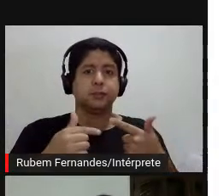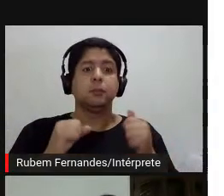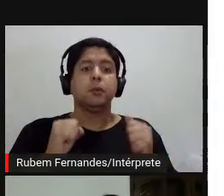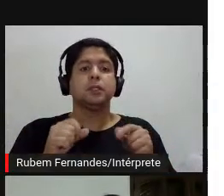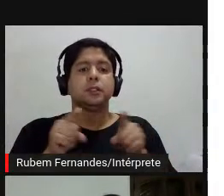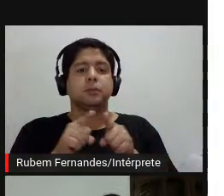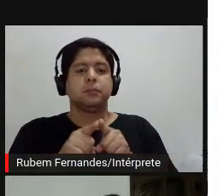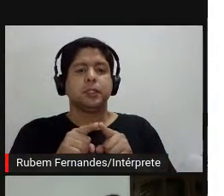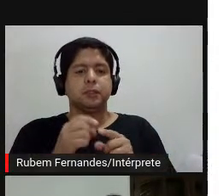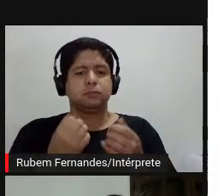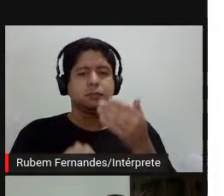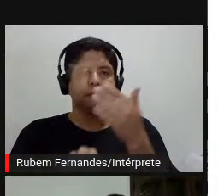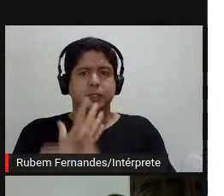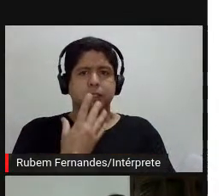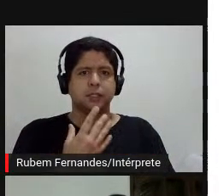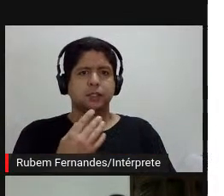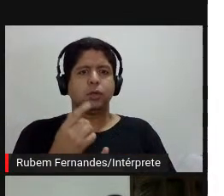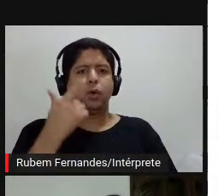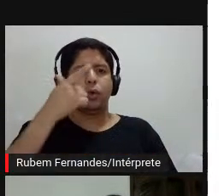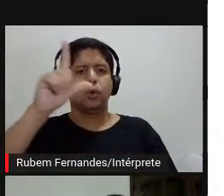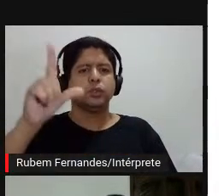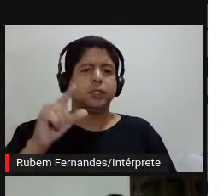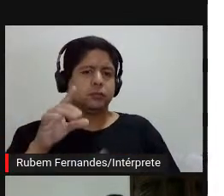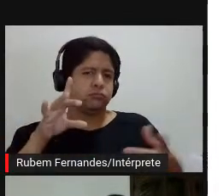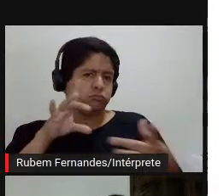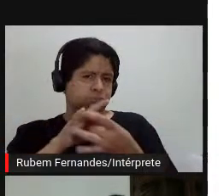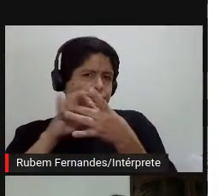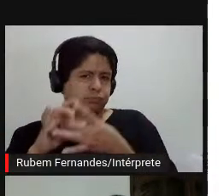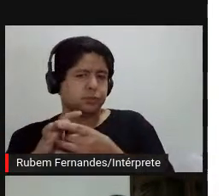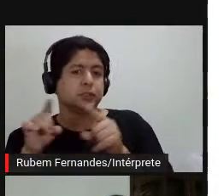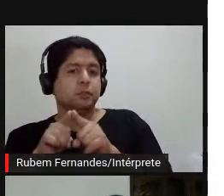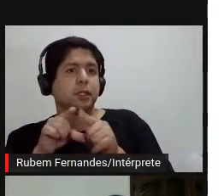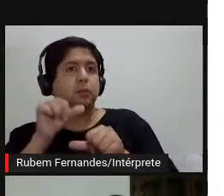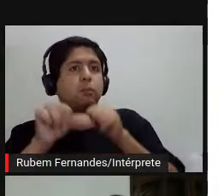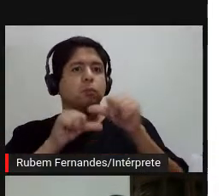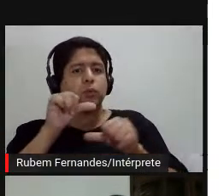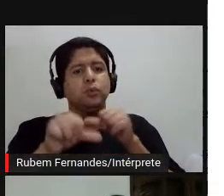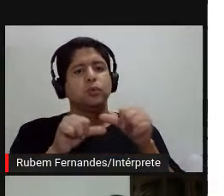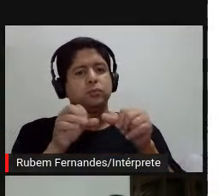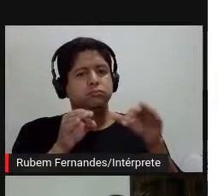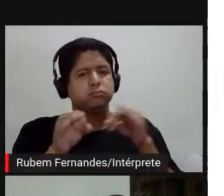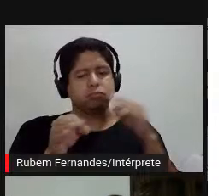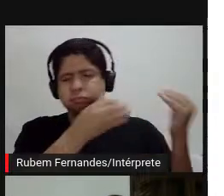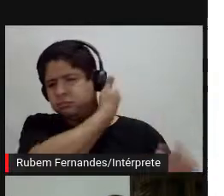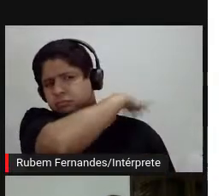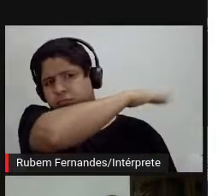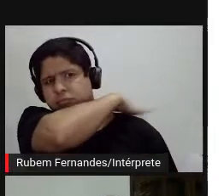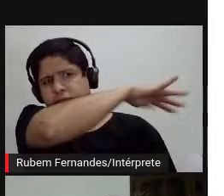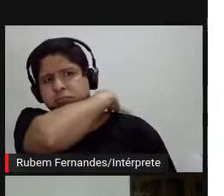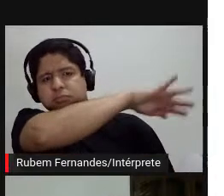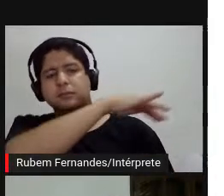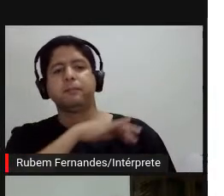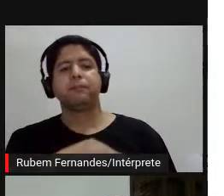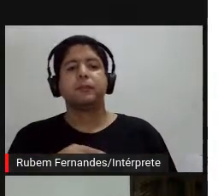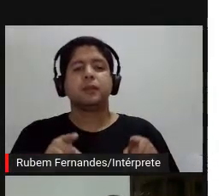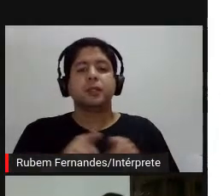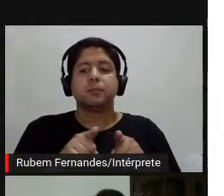outras conexões, geralmente cria mesmo e vai já alterando a obra, né, entender a obra como algo também que se